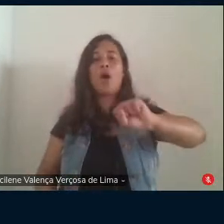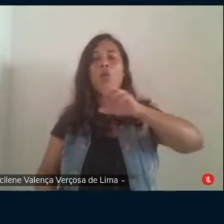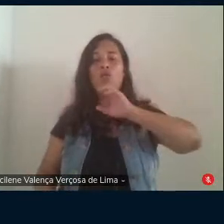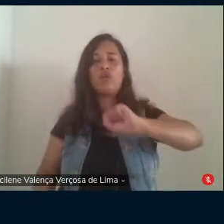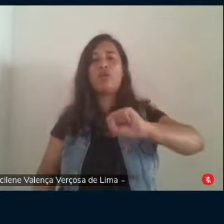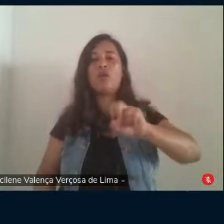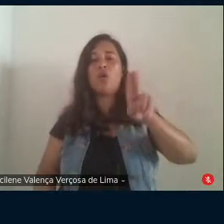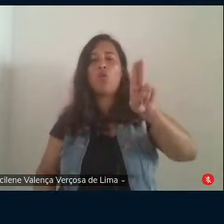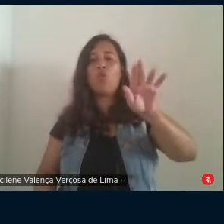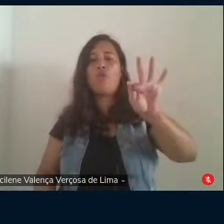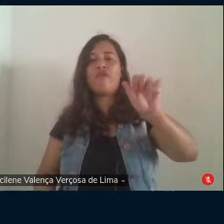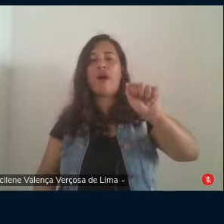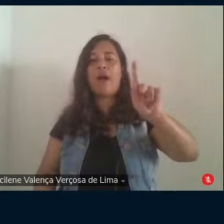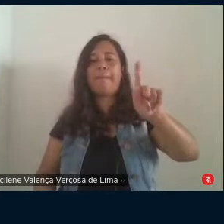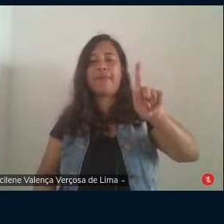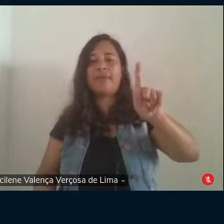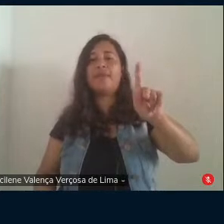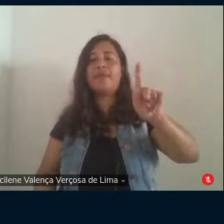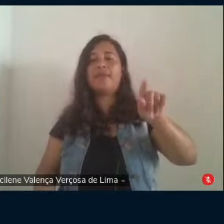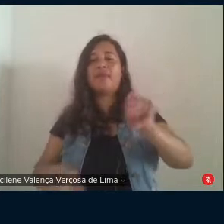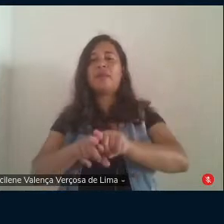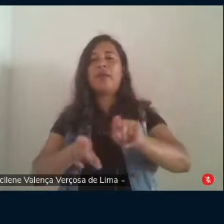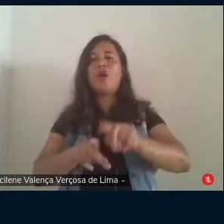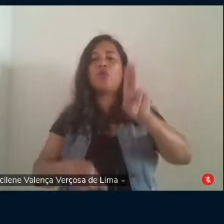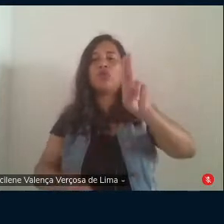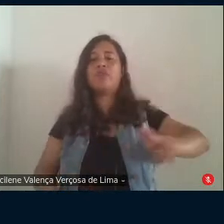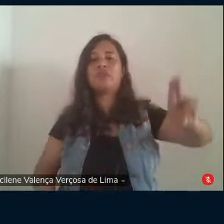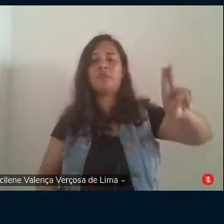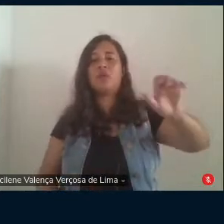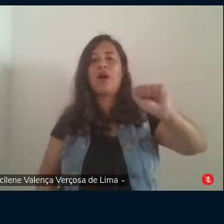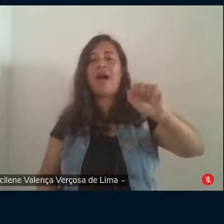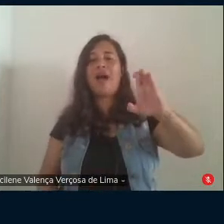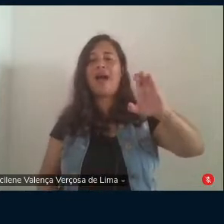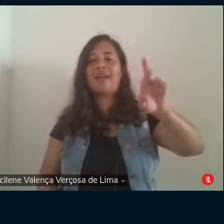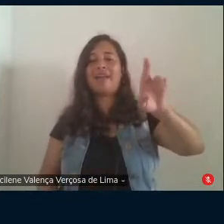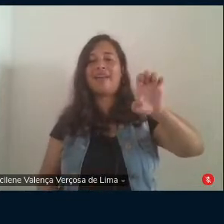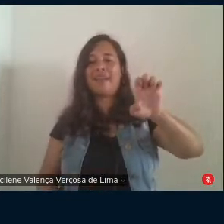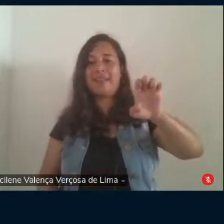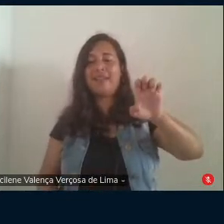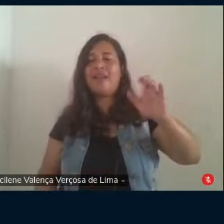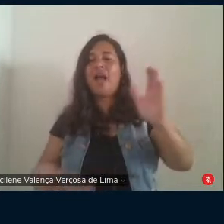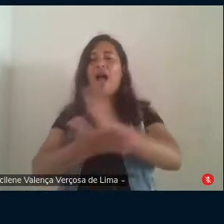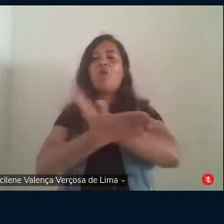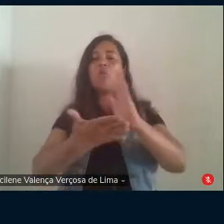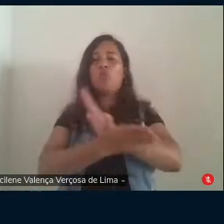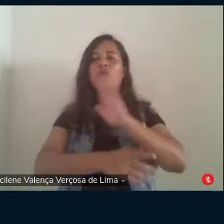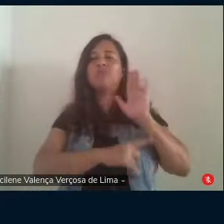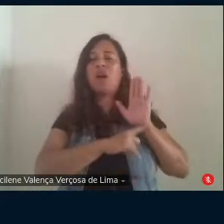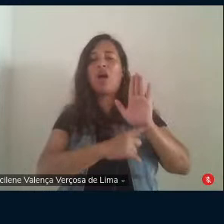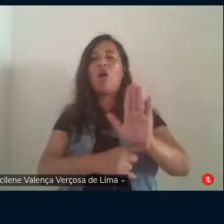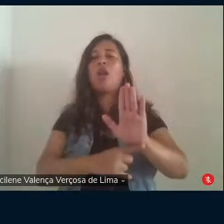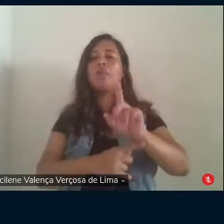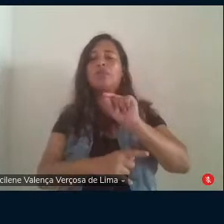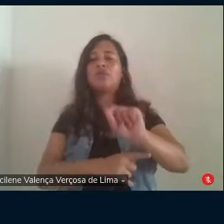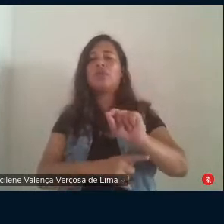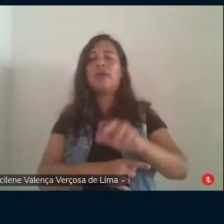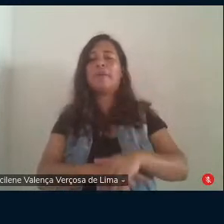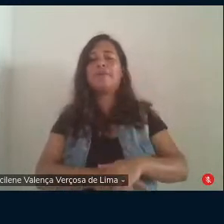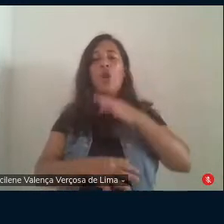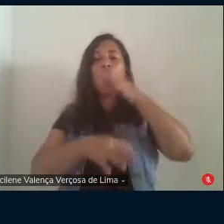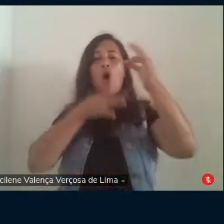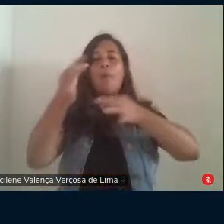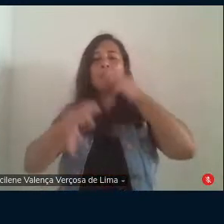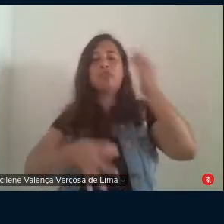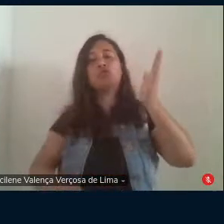UFAP a Universidade do Acre também com a gente tem algumas colaborações e comentários no